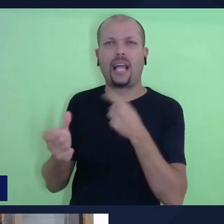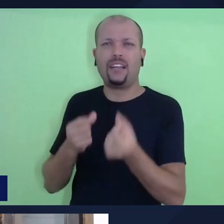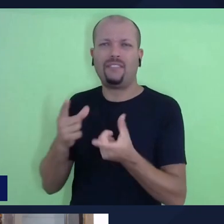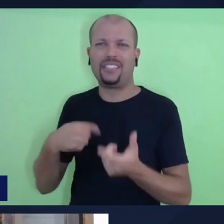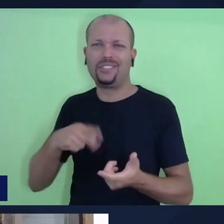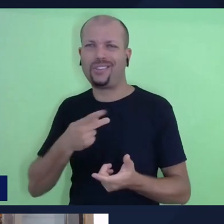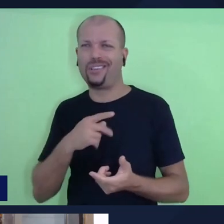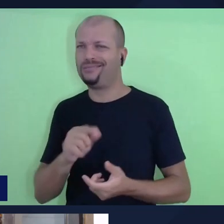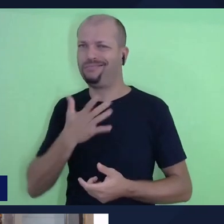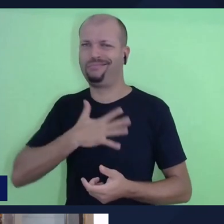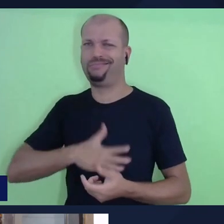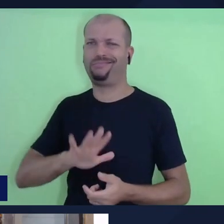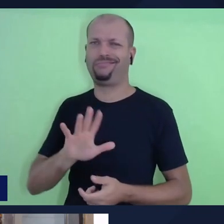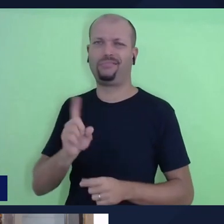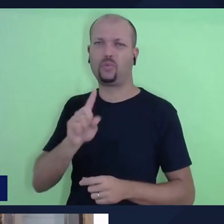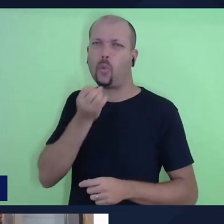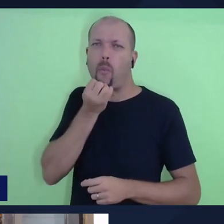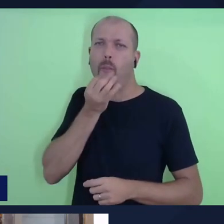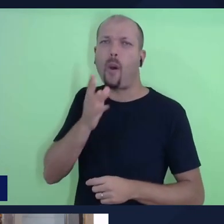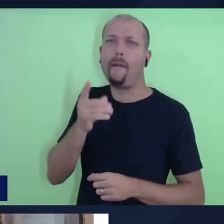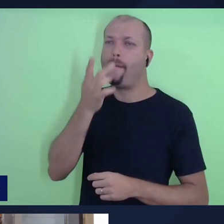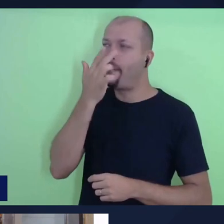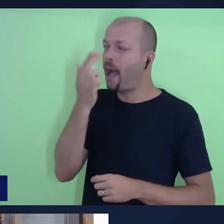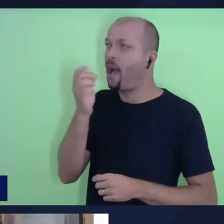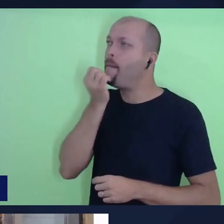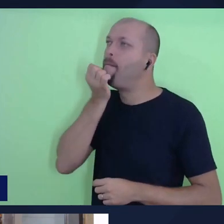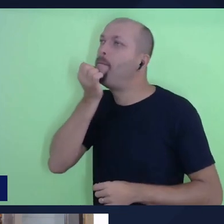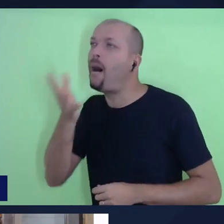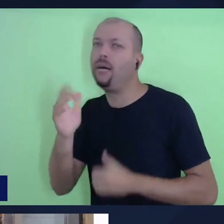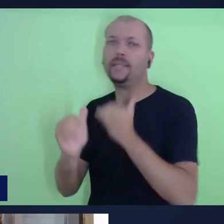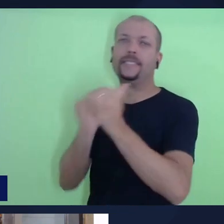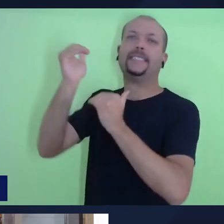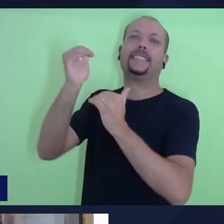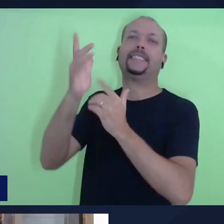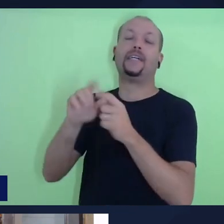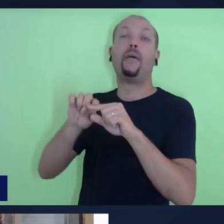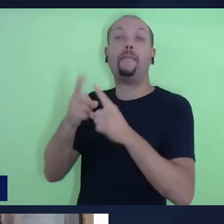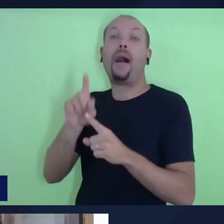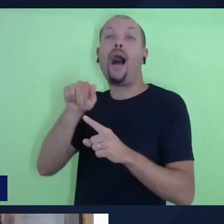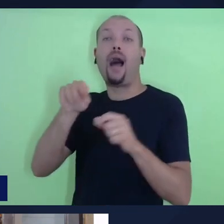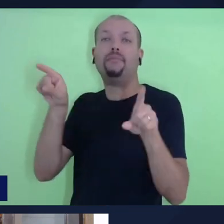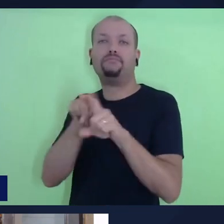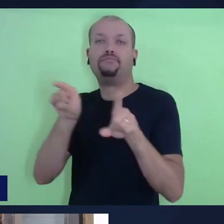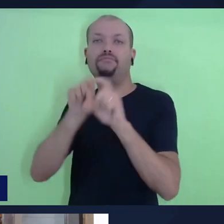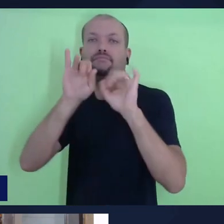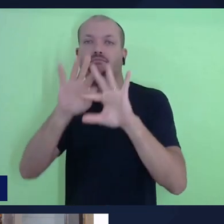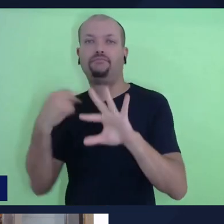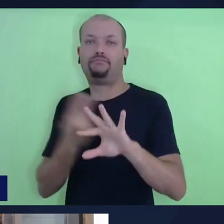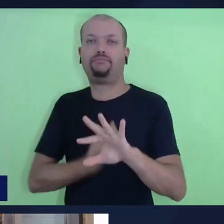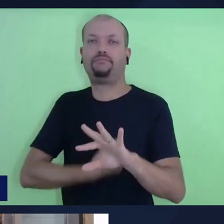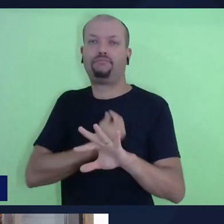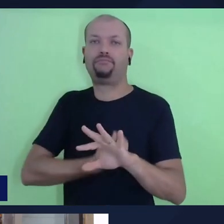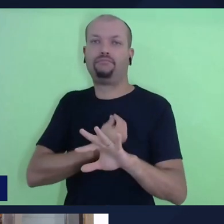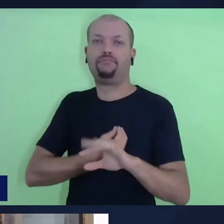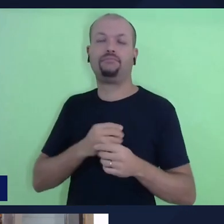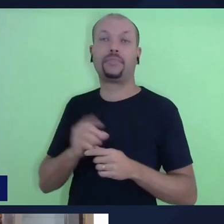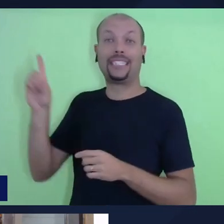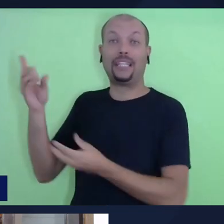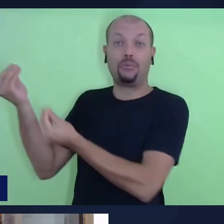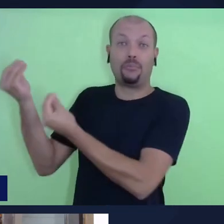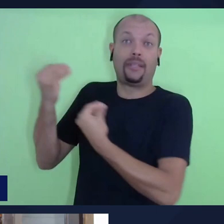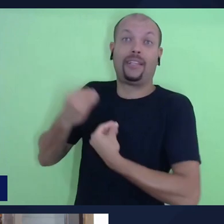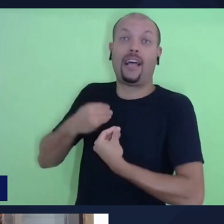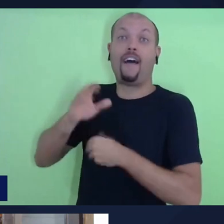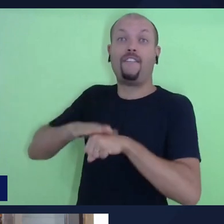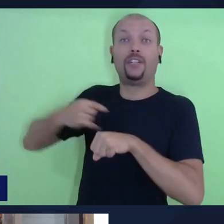necessariamente se apresentam como prosperidade, como, mas que são também bênçãos embutidas de Deus que nos fazem